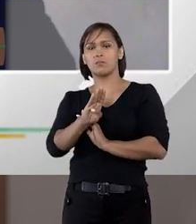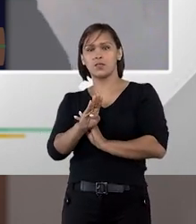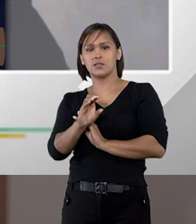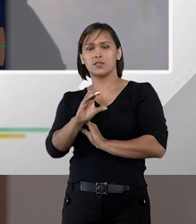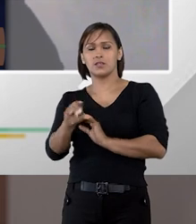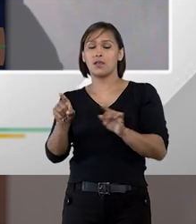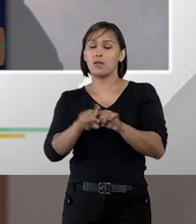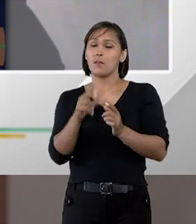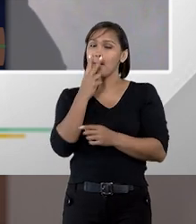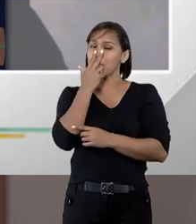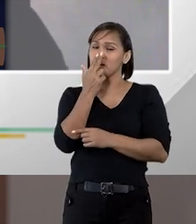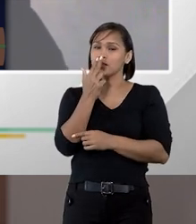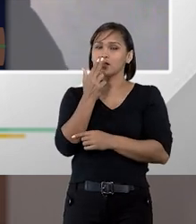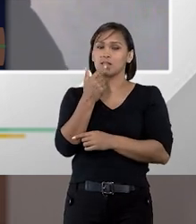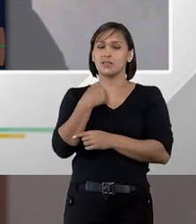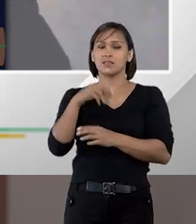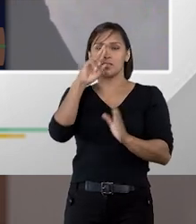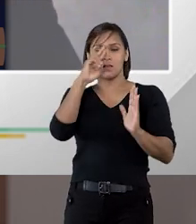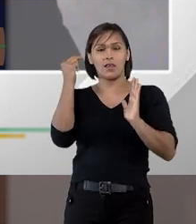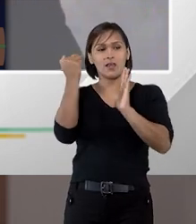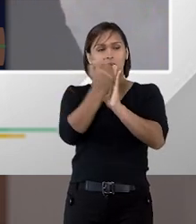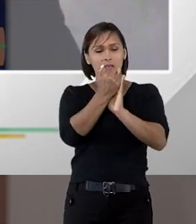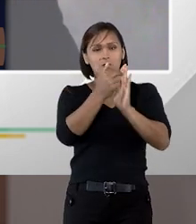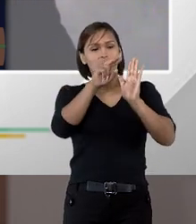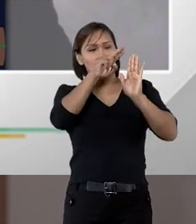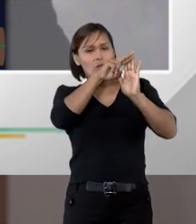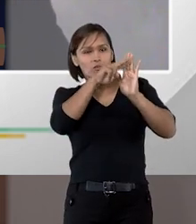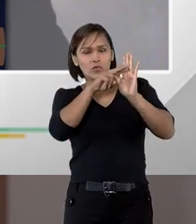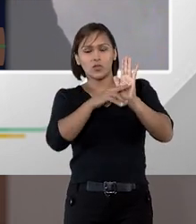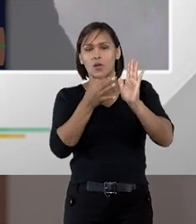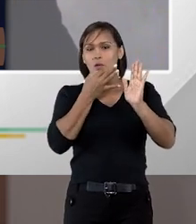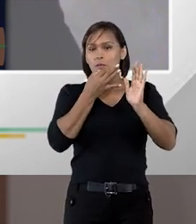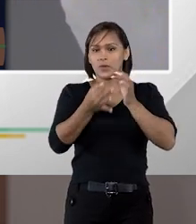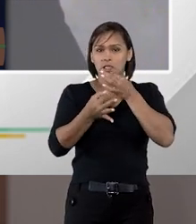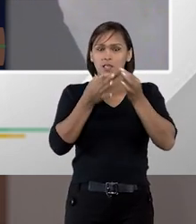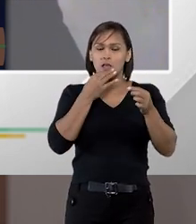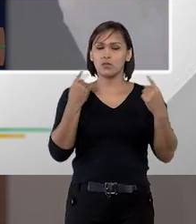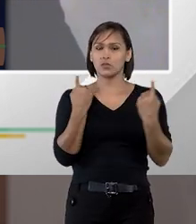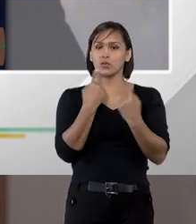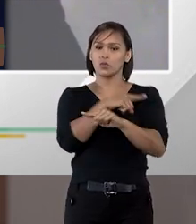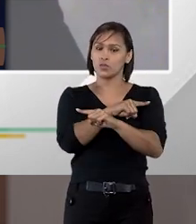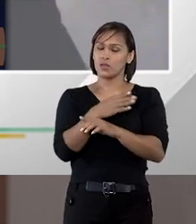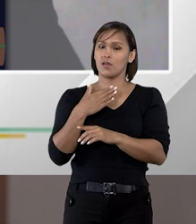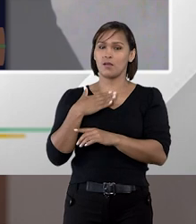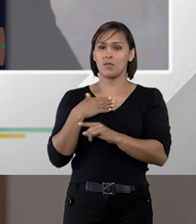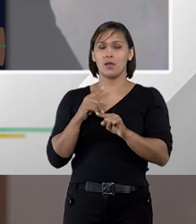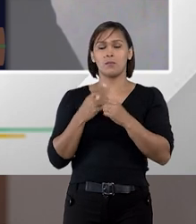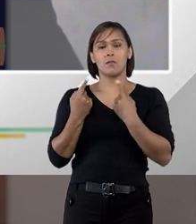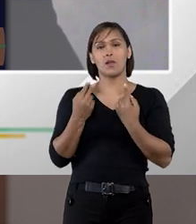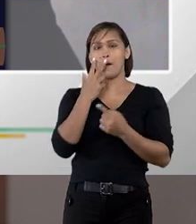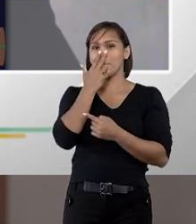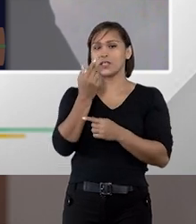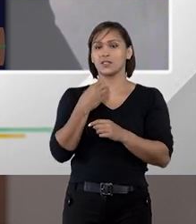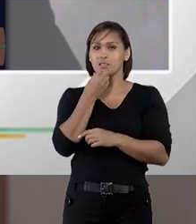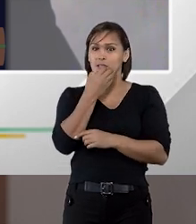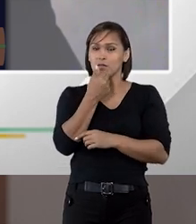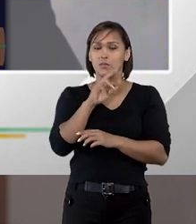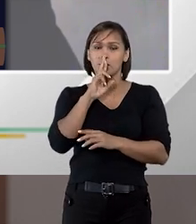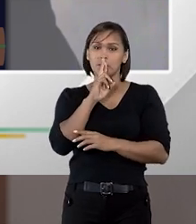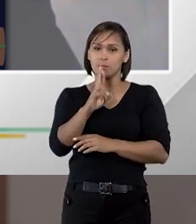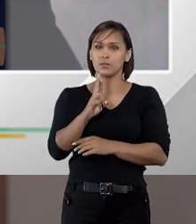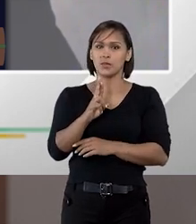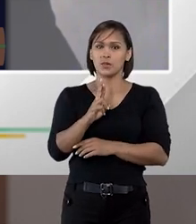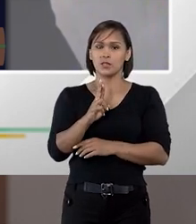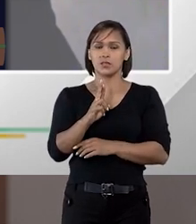mas me parece que respeitando aí claro todas as opiniões eventualmente contrárias à minha mas me parece que há uma boa